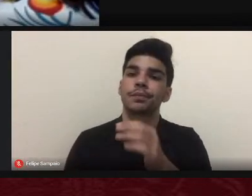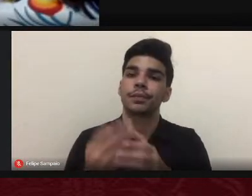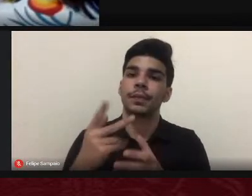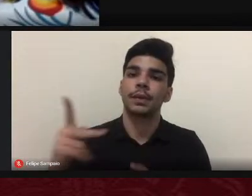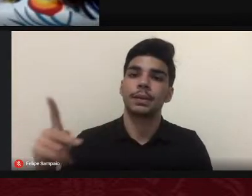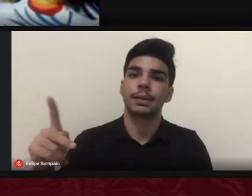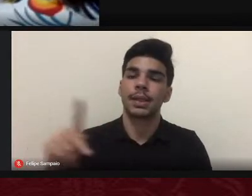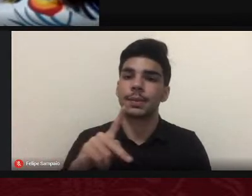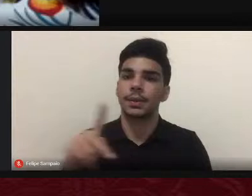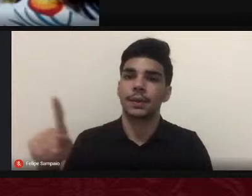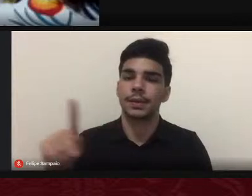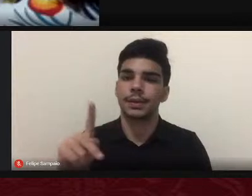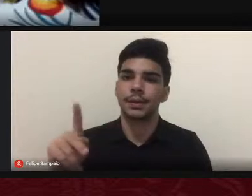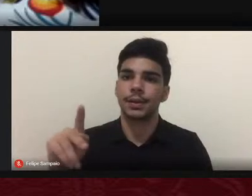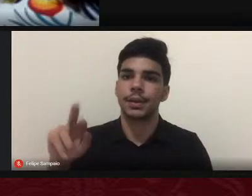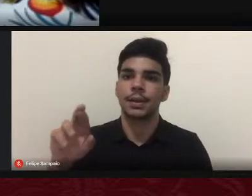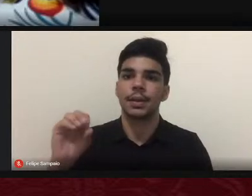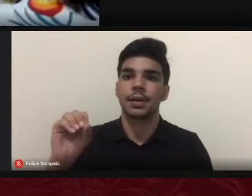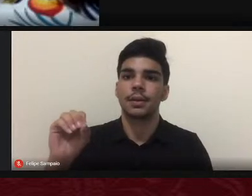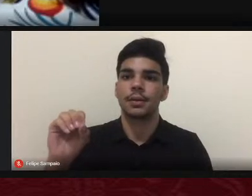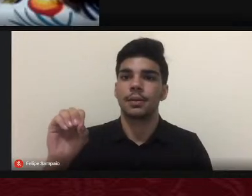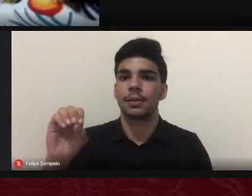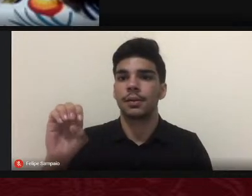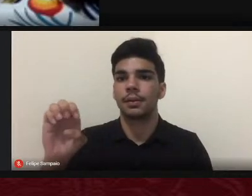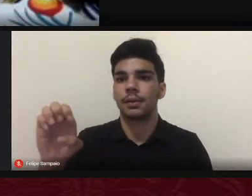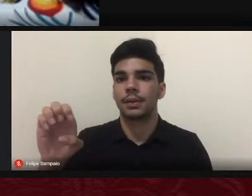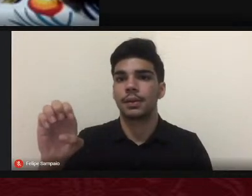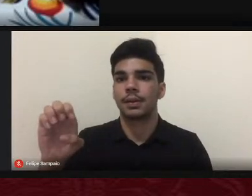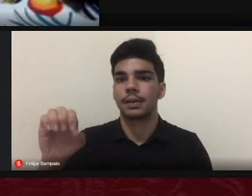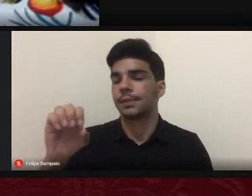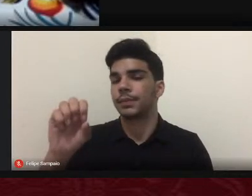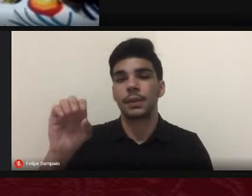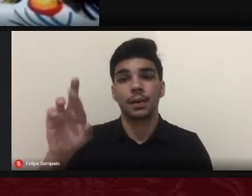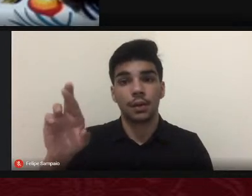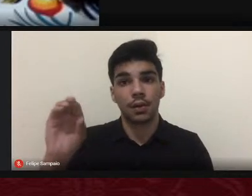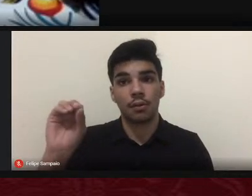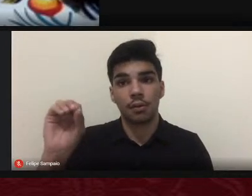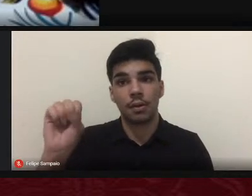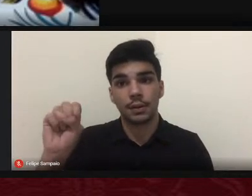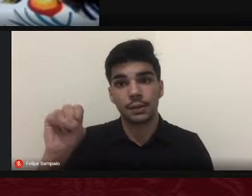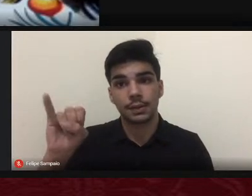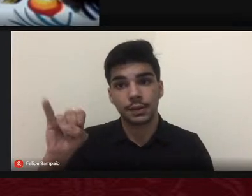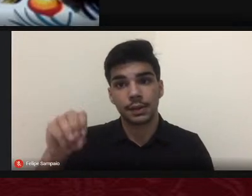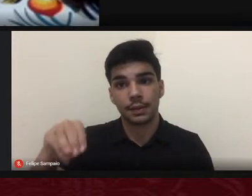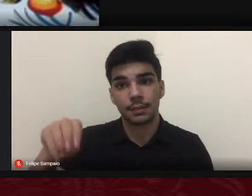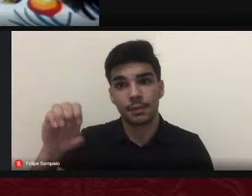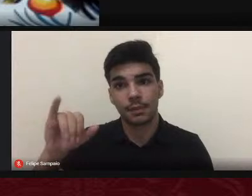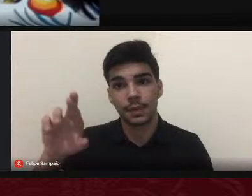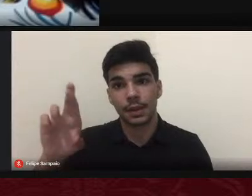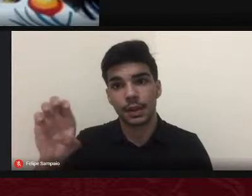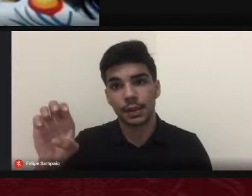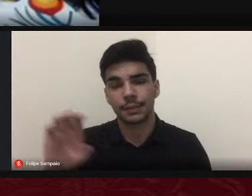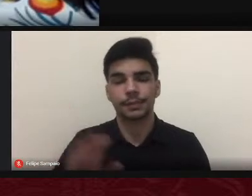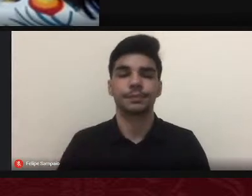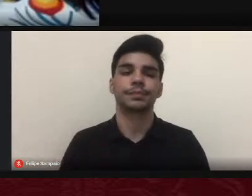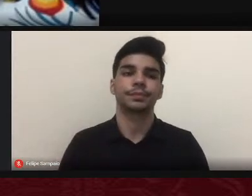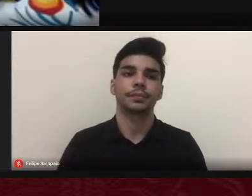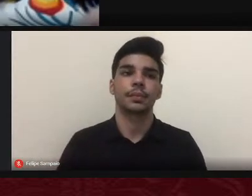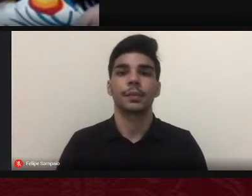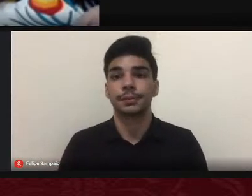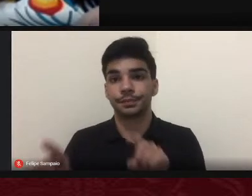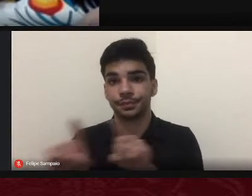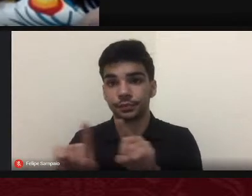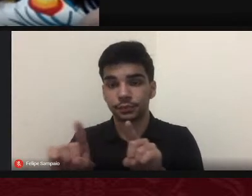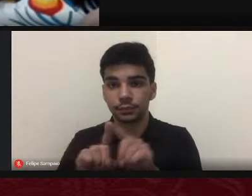de autoria da professora Rosimeire de Lourdes Monteiro Ziliani também nós temos a